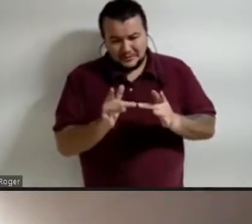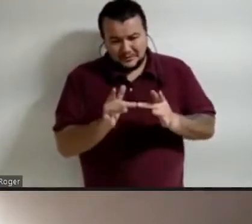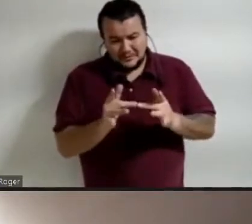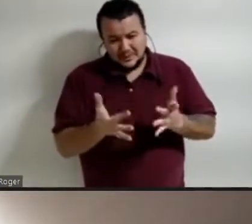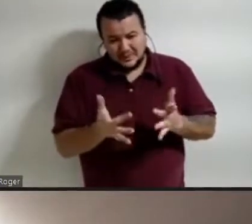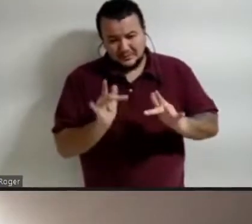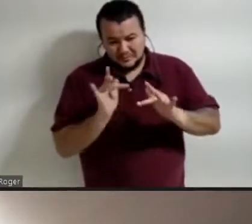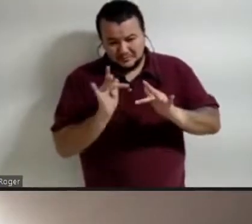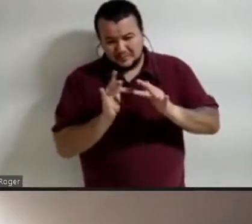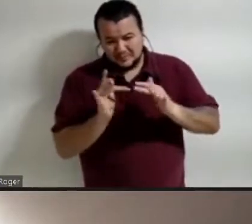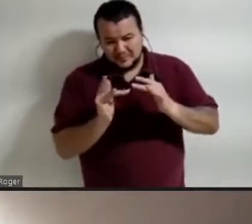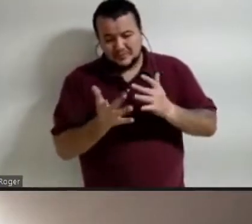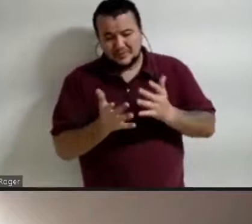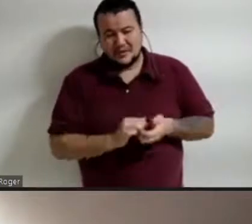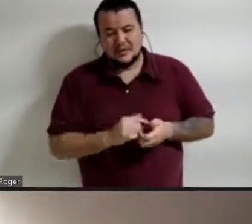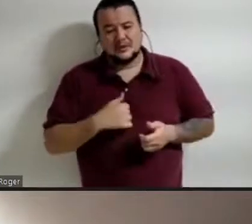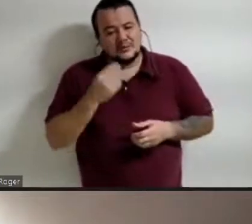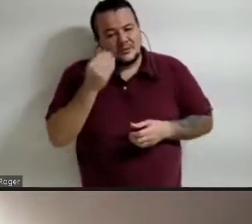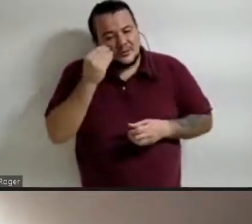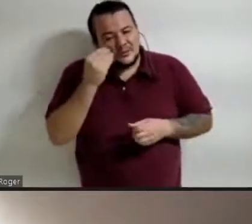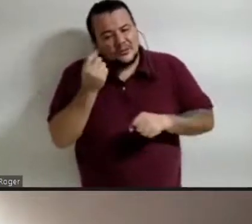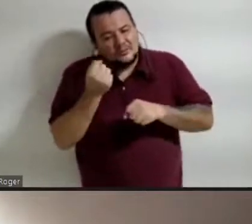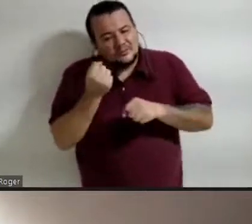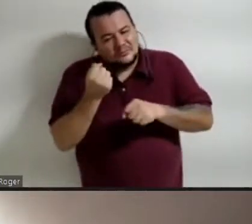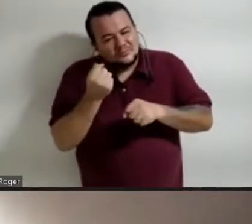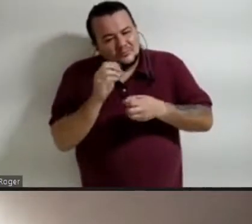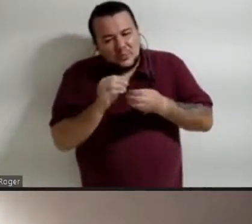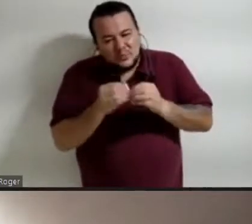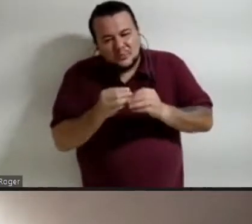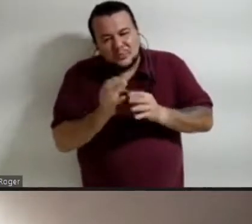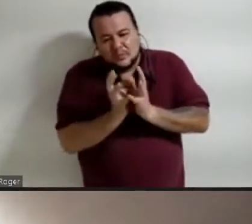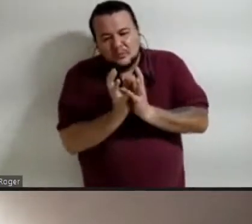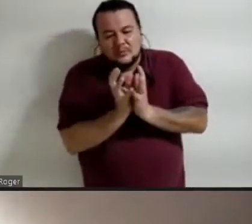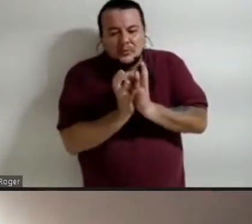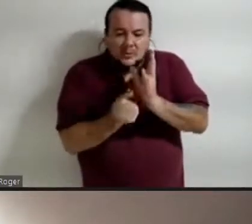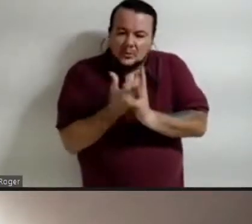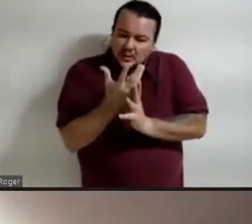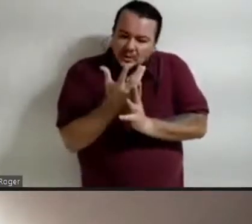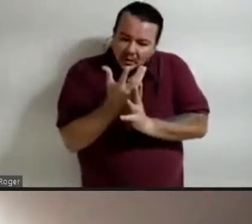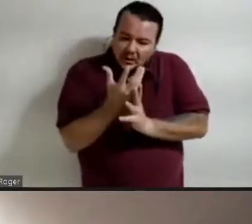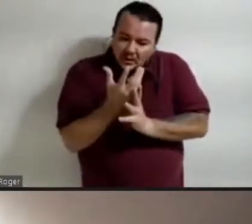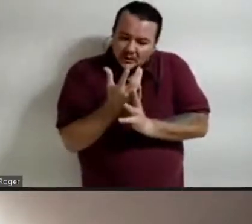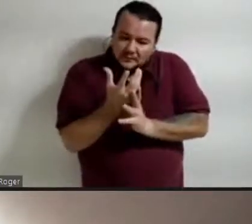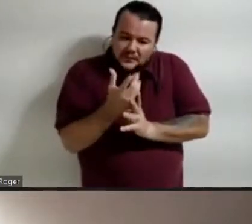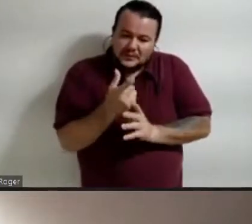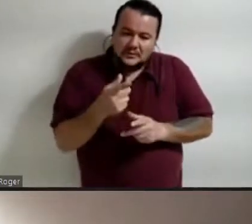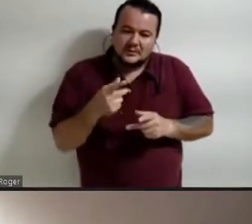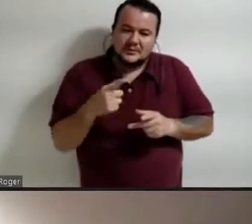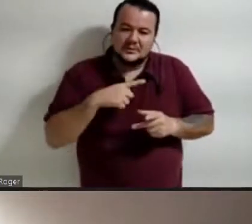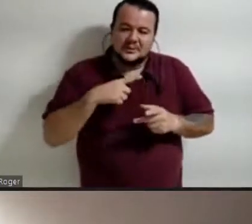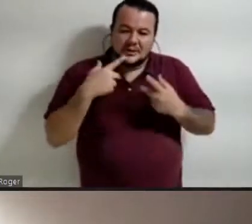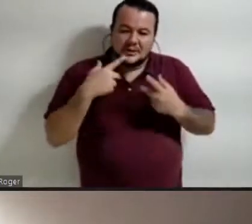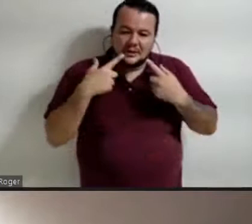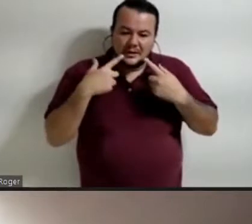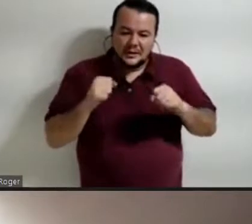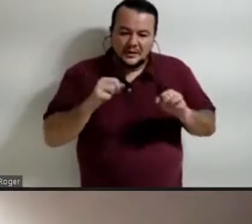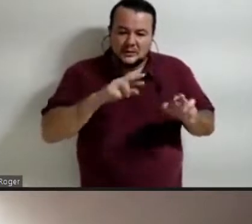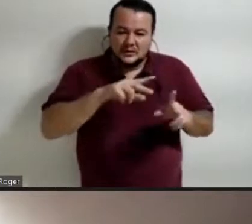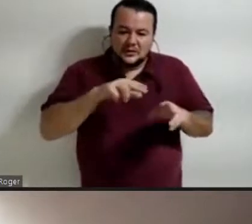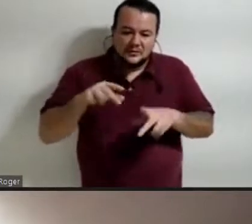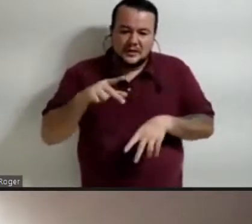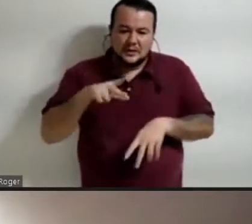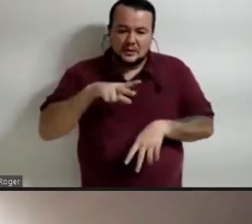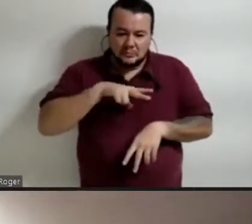montar um grupo e um trabalho e uma equipe que seja multilingüe, que fale pelo menos as quatro línguas, português, espanhol,